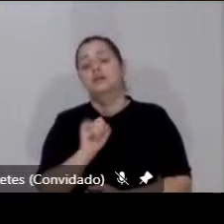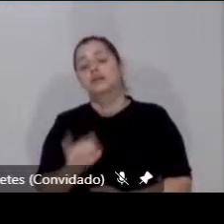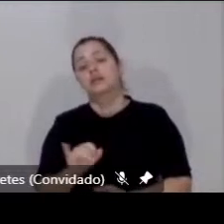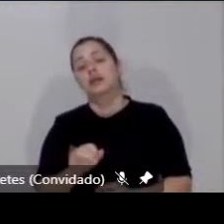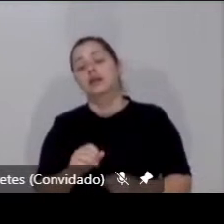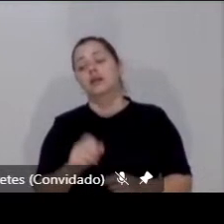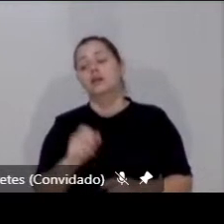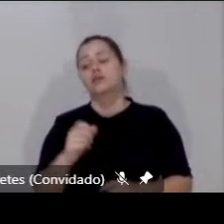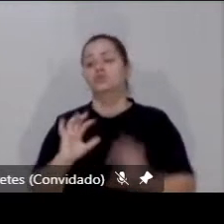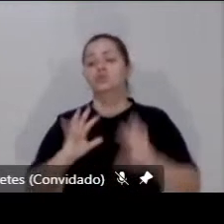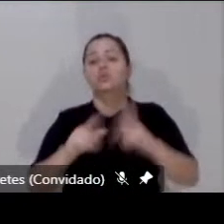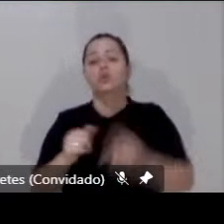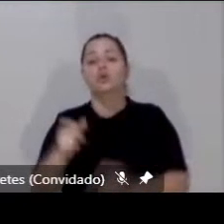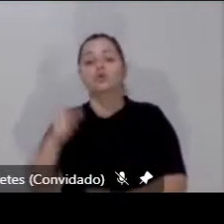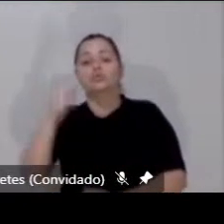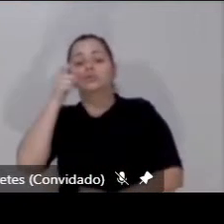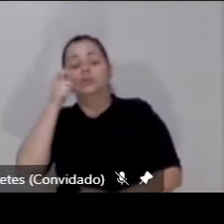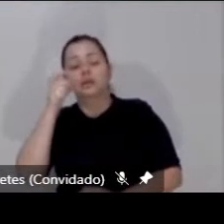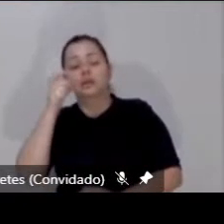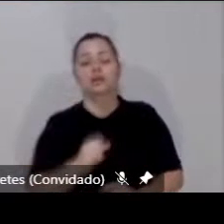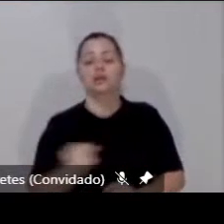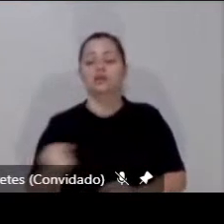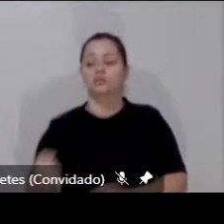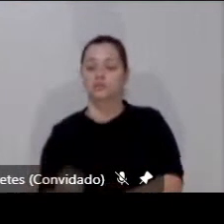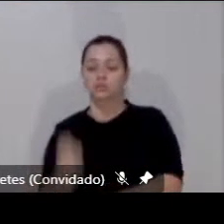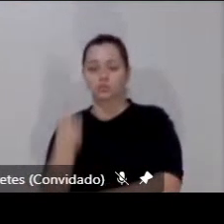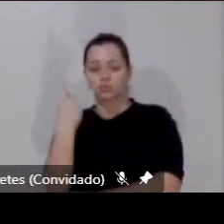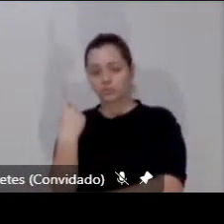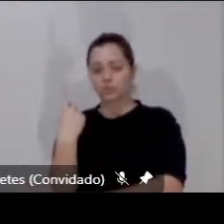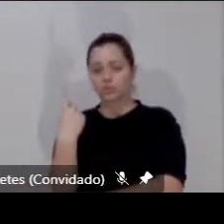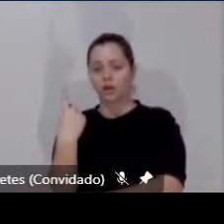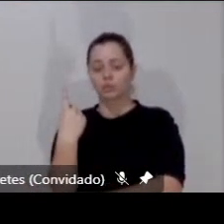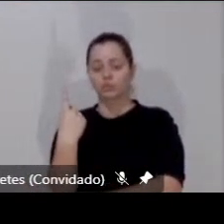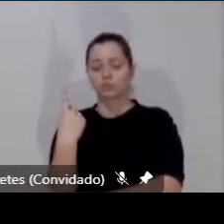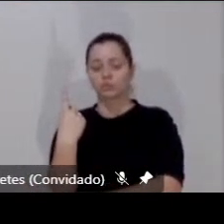interesses individuais sejam